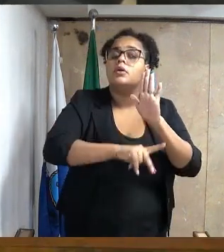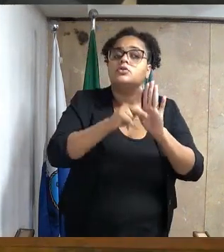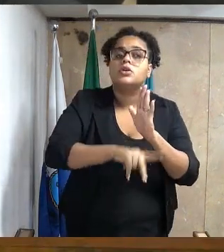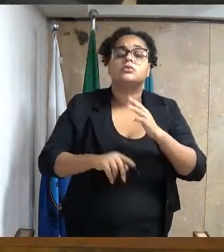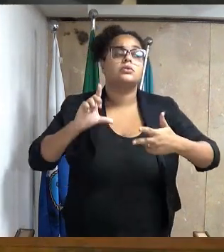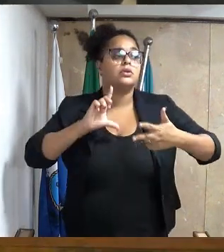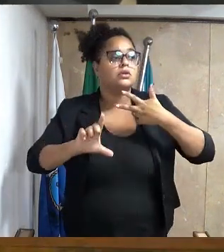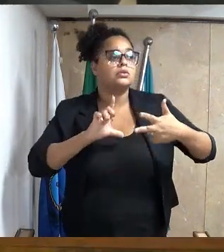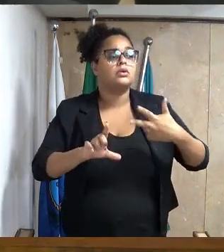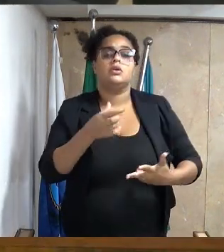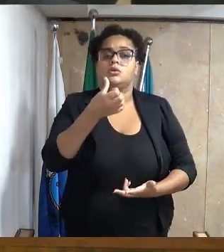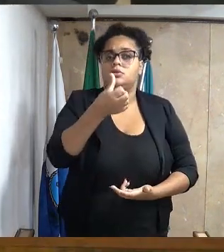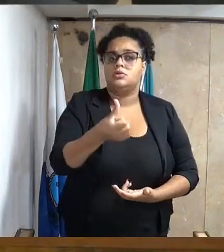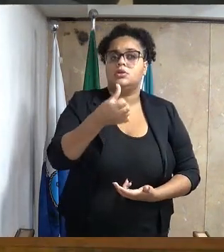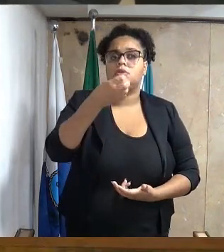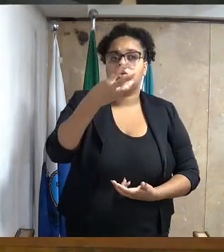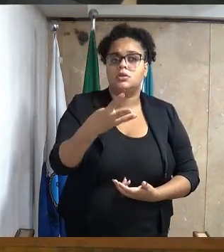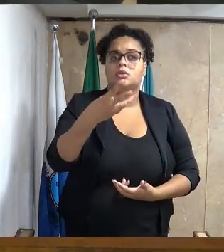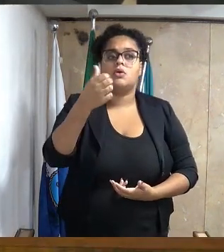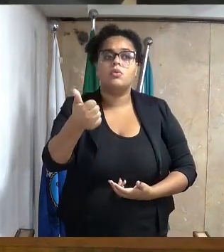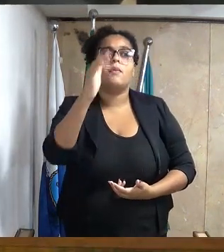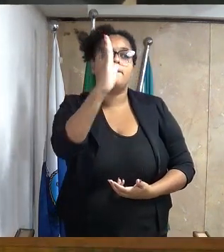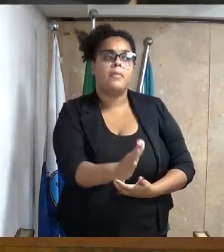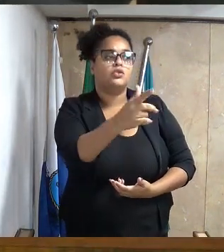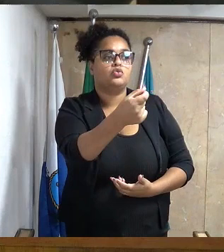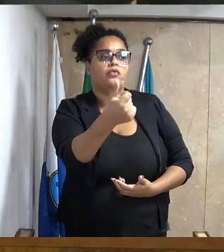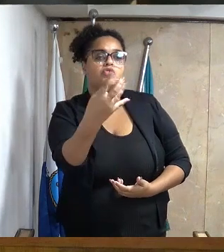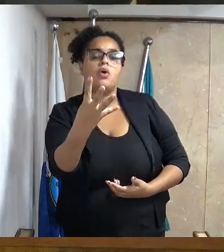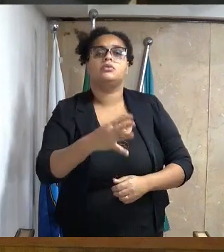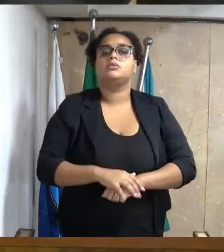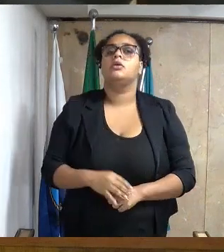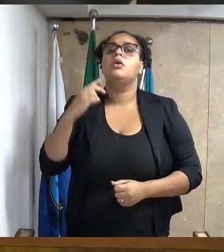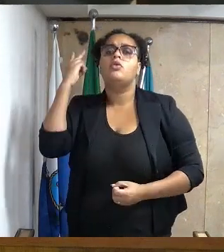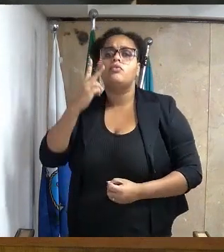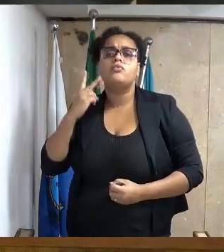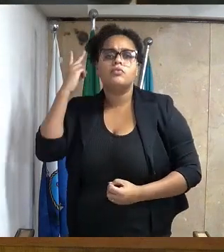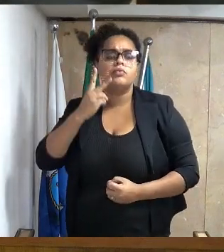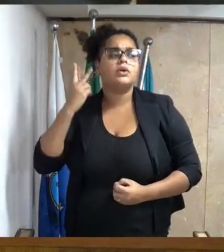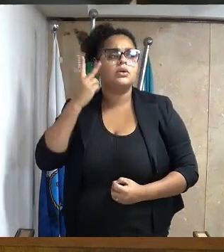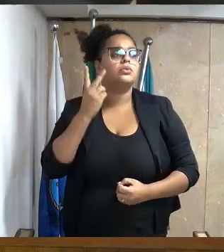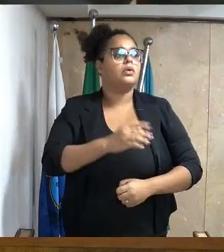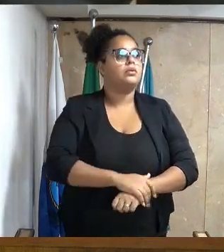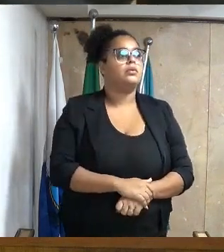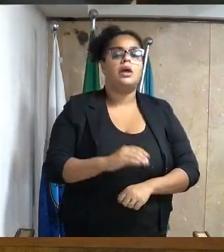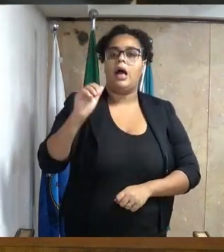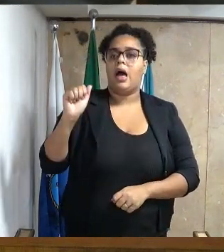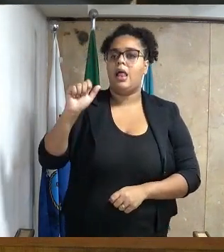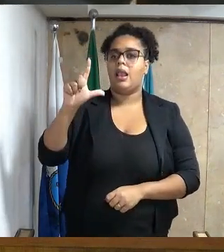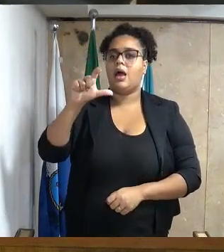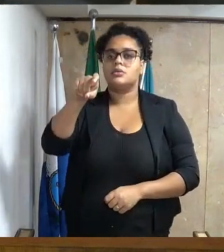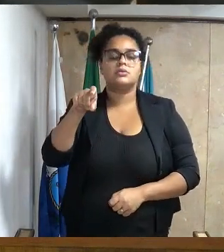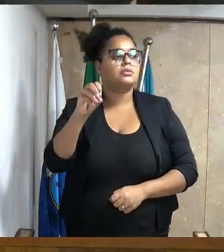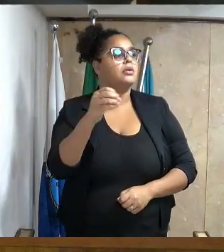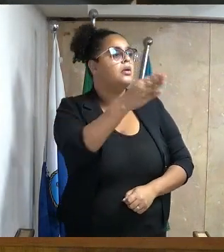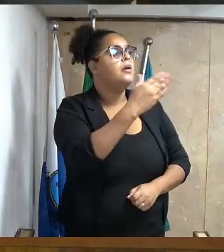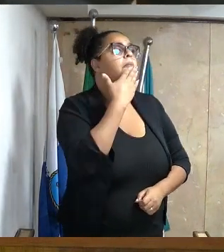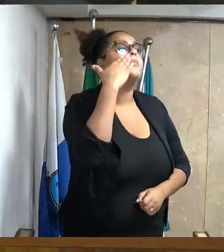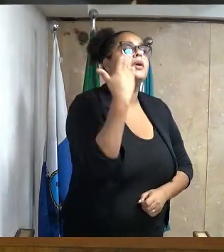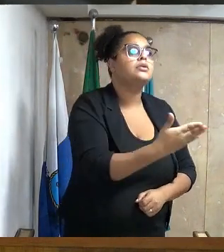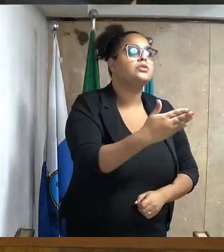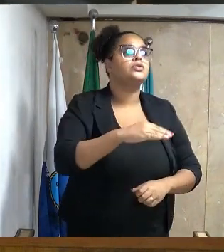Projeto decreto legislativo 671 barra 2024. Dois seletíssimos, senhor vereador